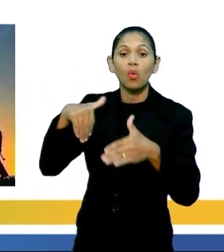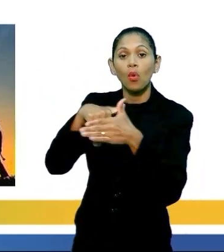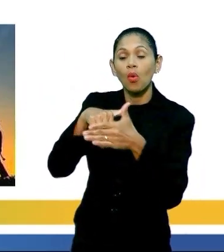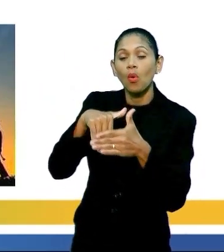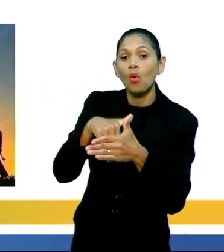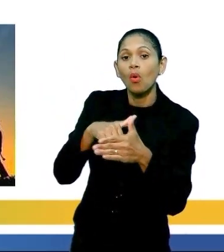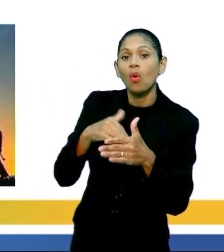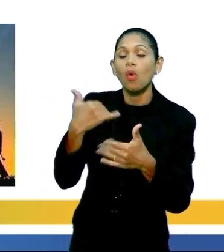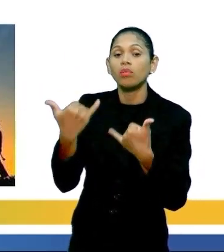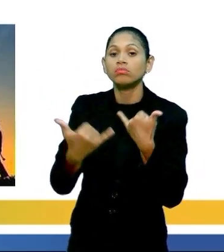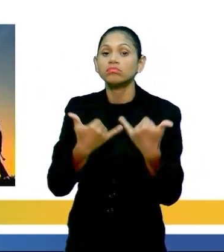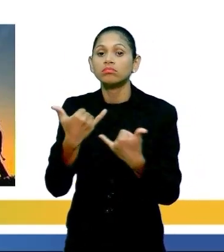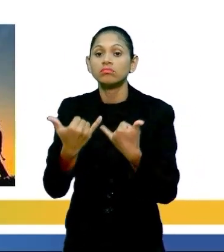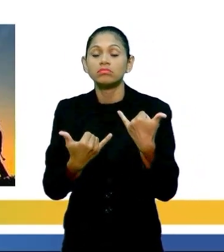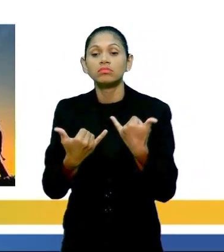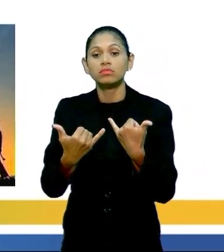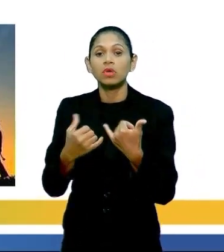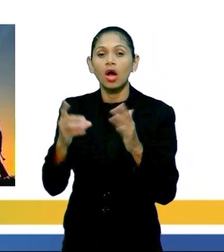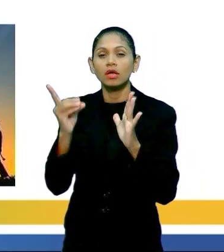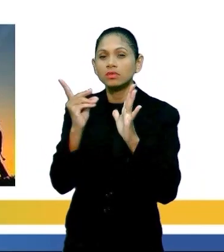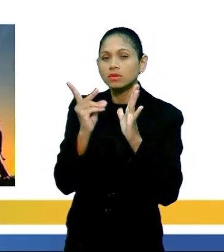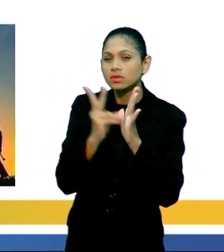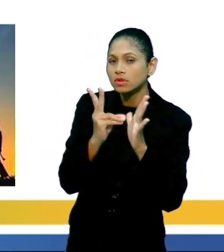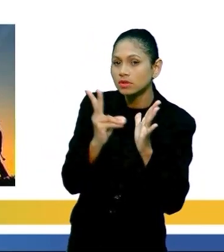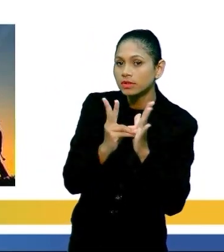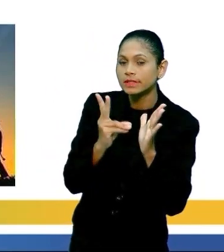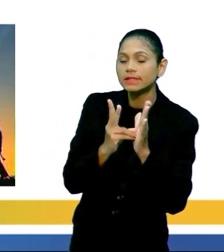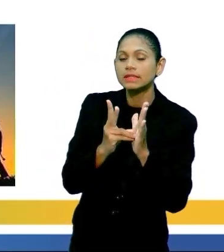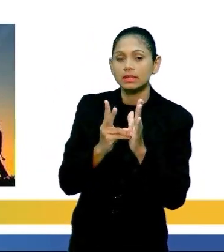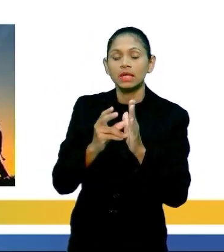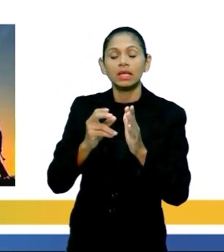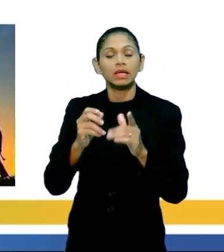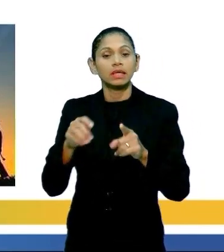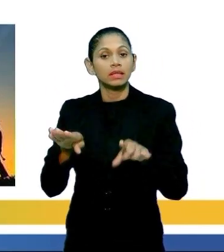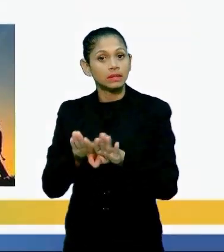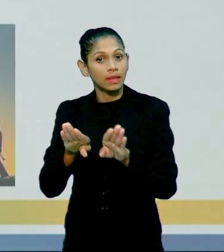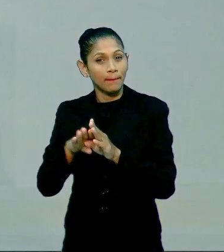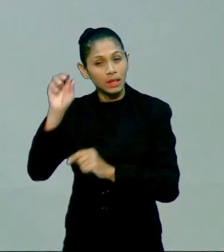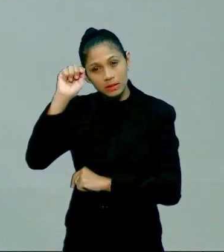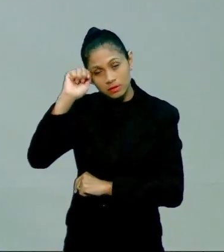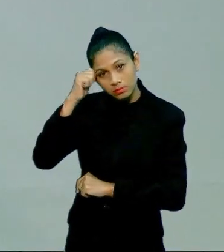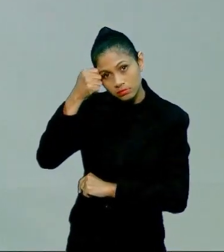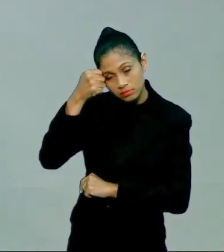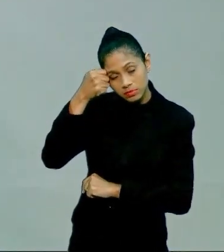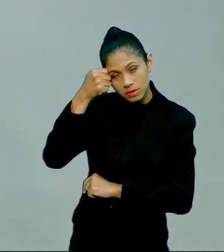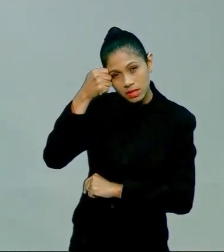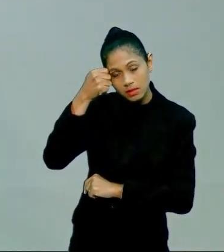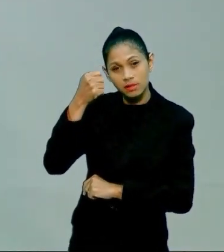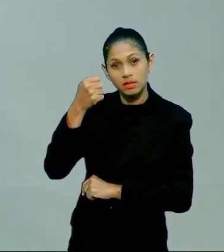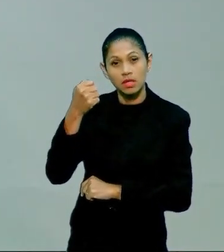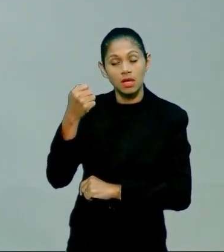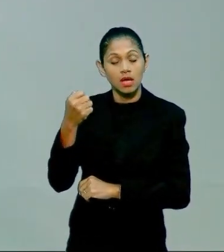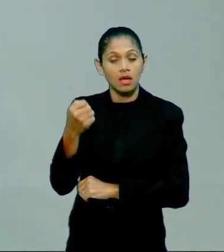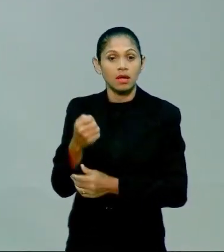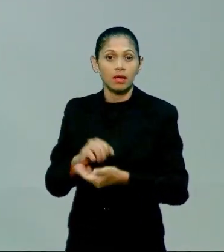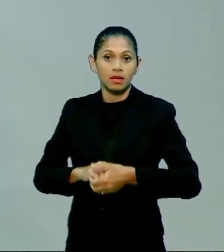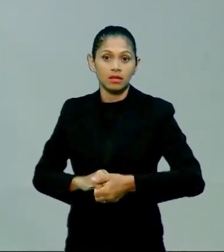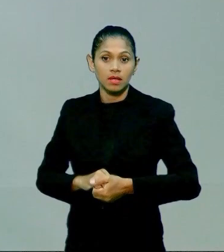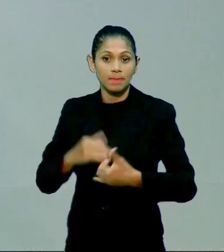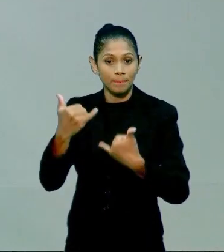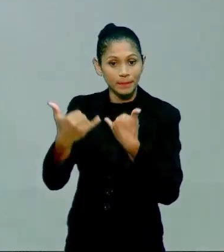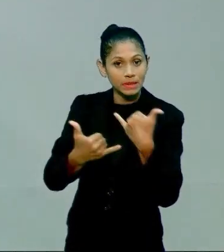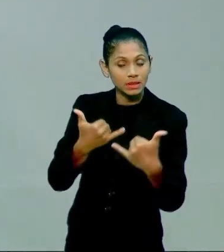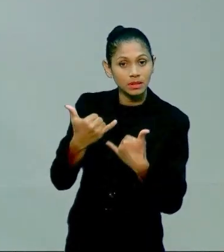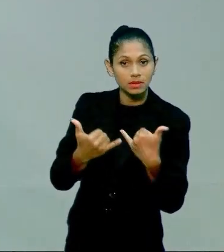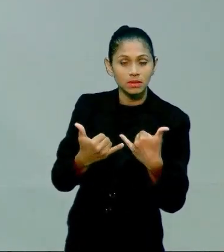indígena e africano são alternativa não apenas de aprendizado, mas também de lazer. Qual é a relevância de a gente fazer esse